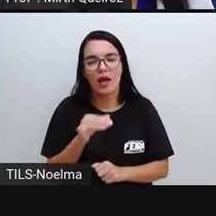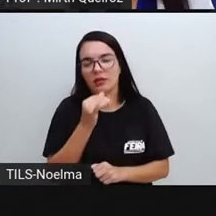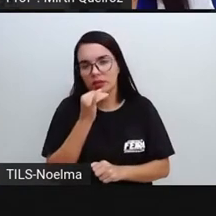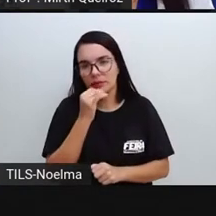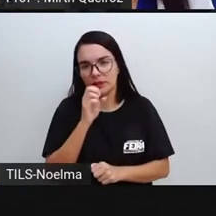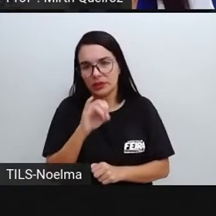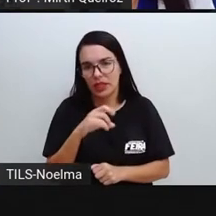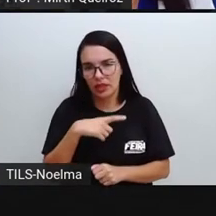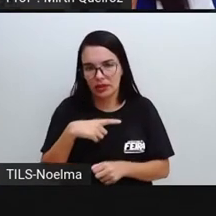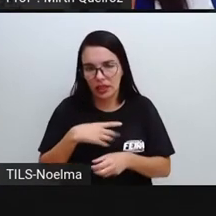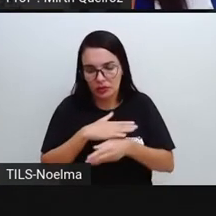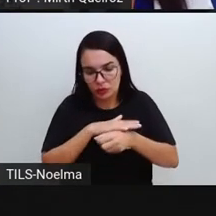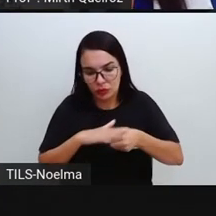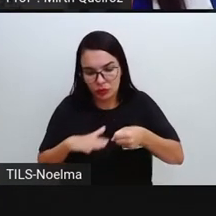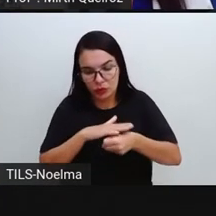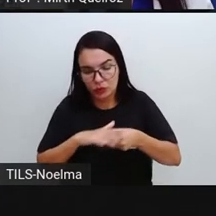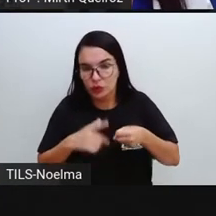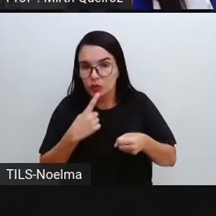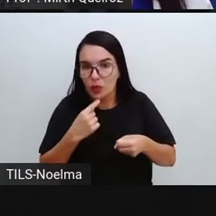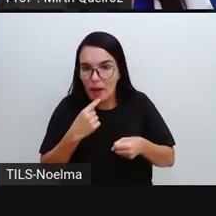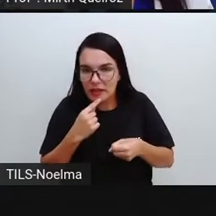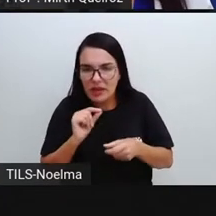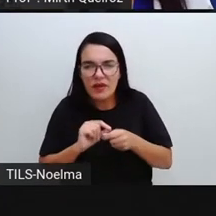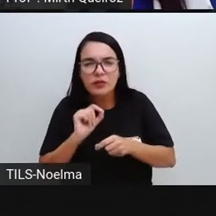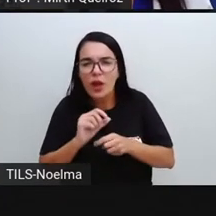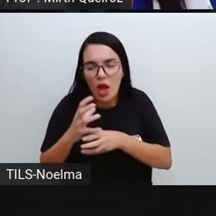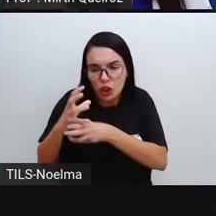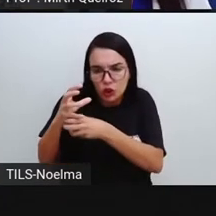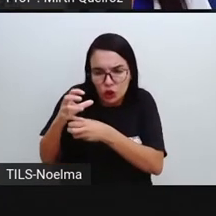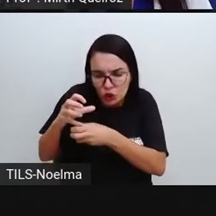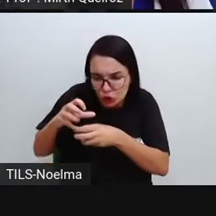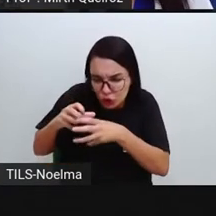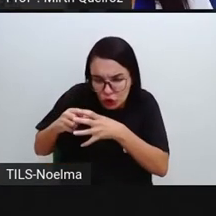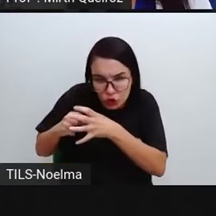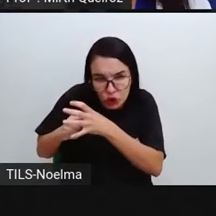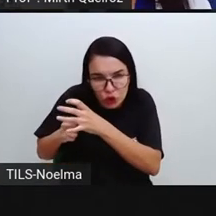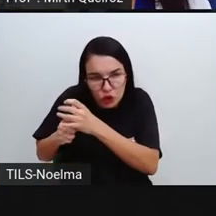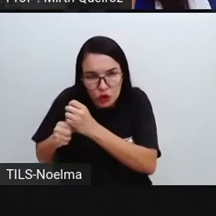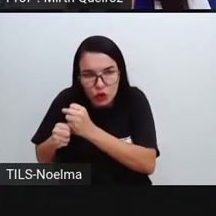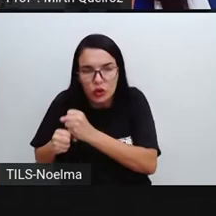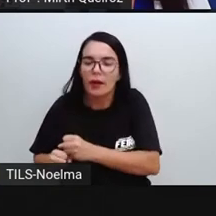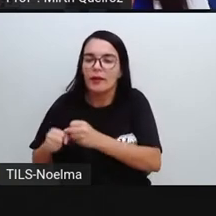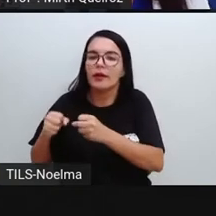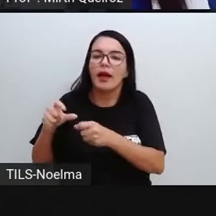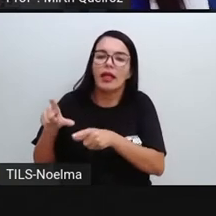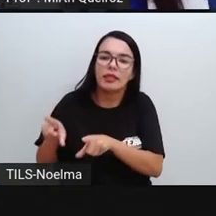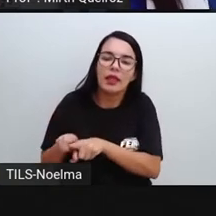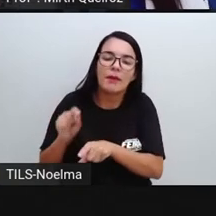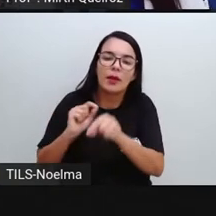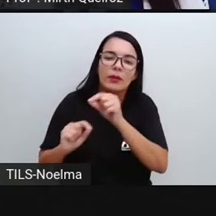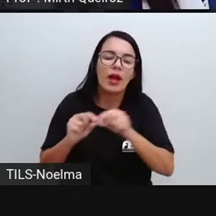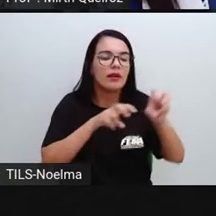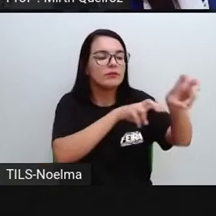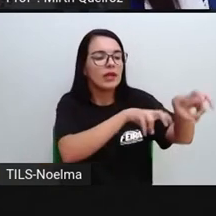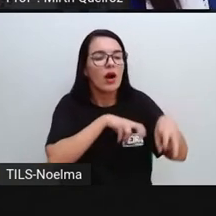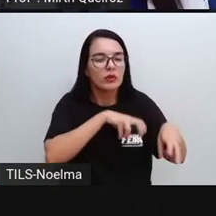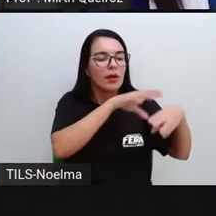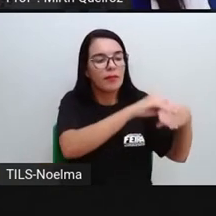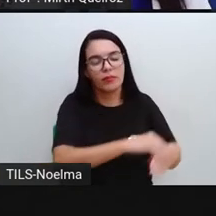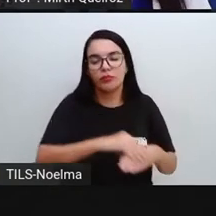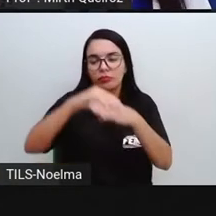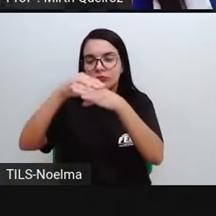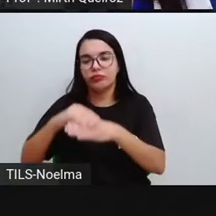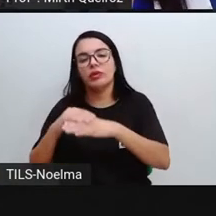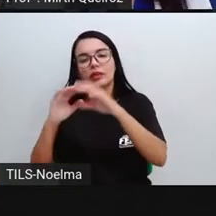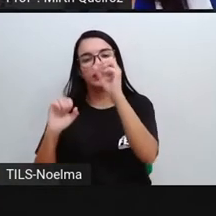tomate, se precisa do tomate, né? E o tomate é desenvolvido aonde? No meio rural, né? Através da agricultura.